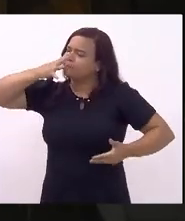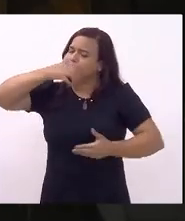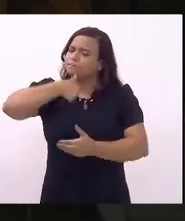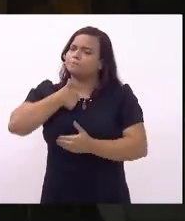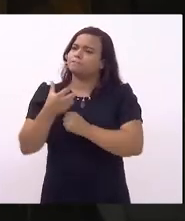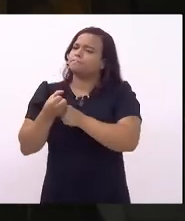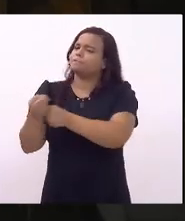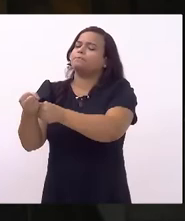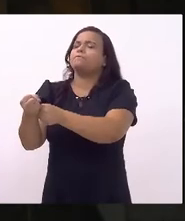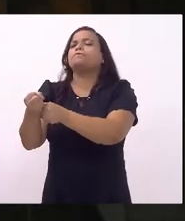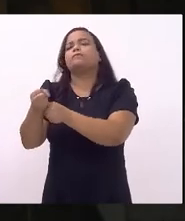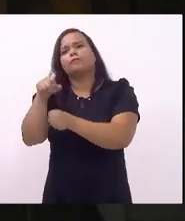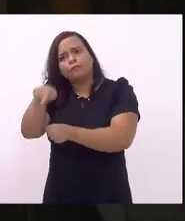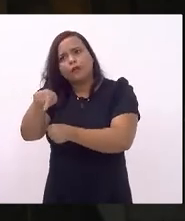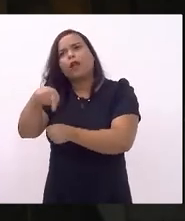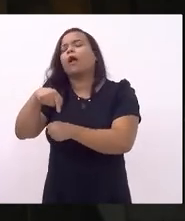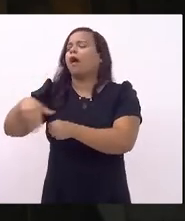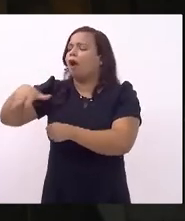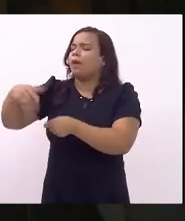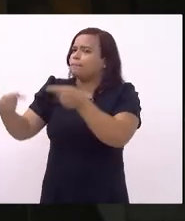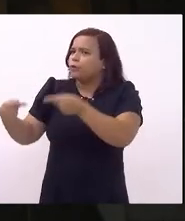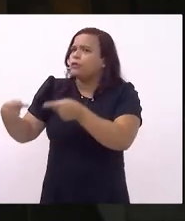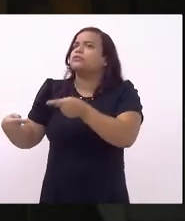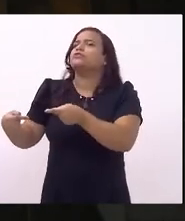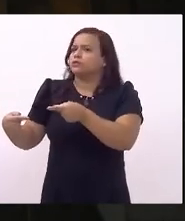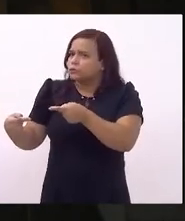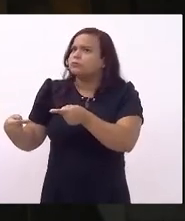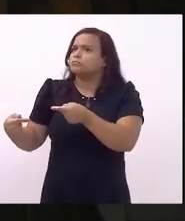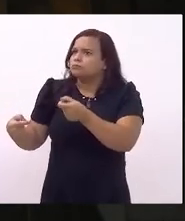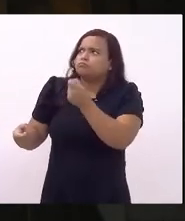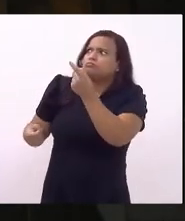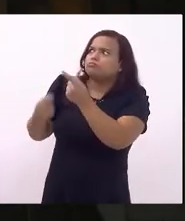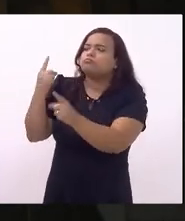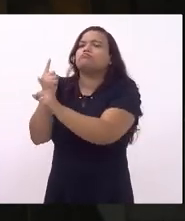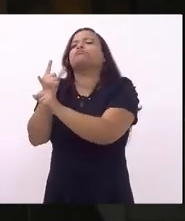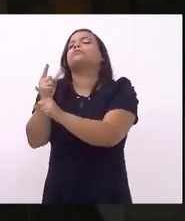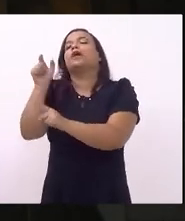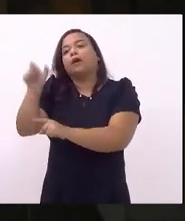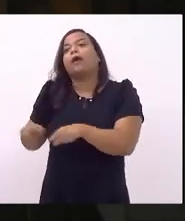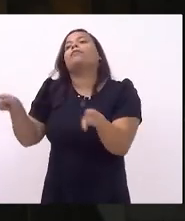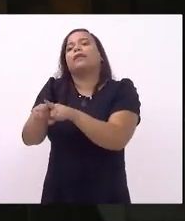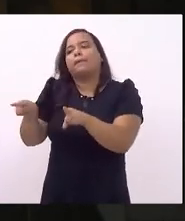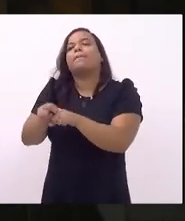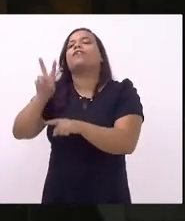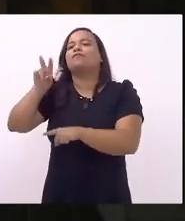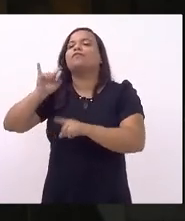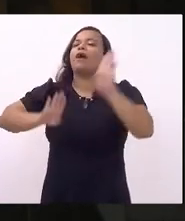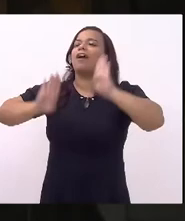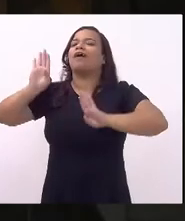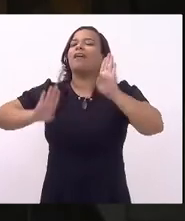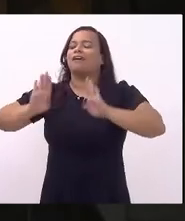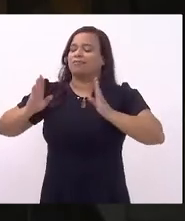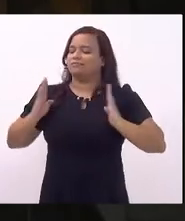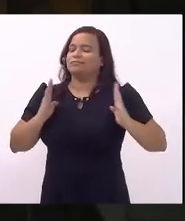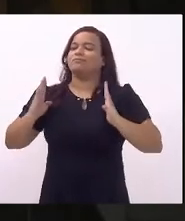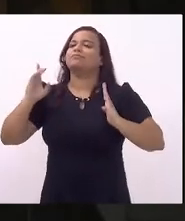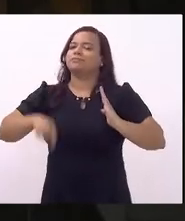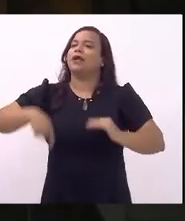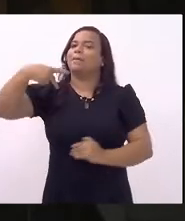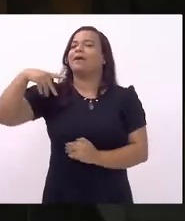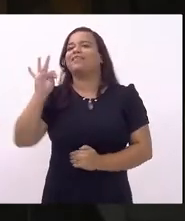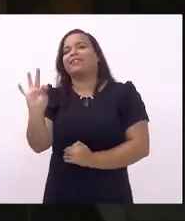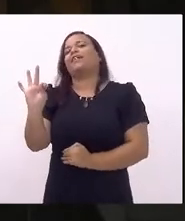também pré-candidato vai ser pré-candidato ao Senado pelo PT tem que fazer isso mesmo eu graças a Deus